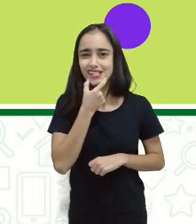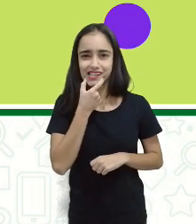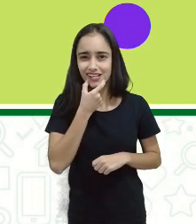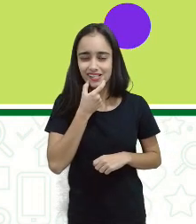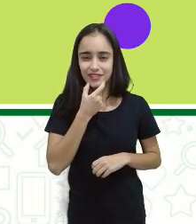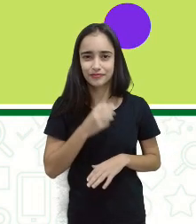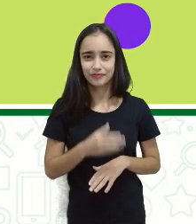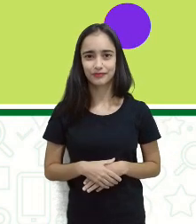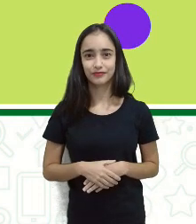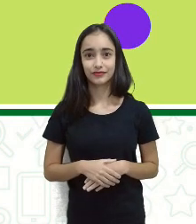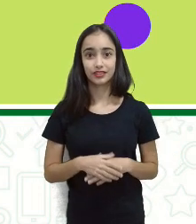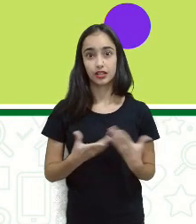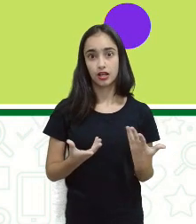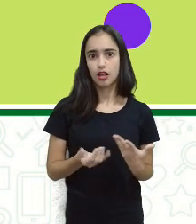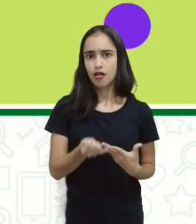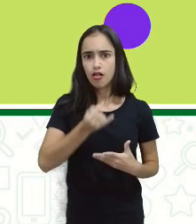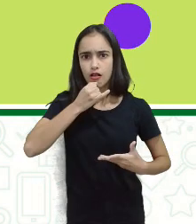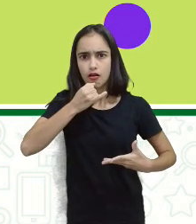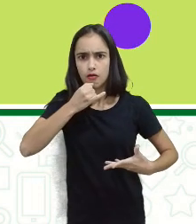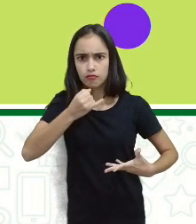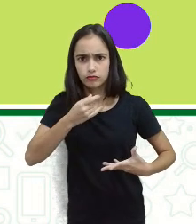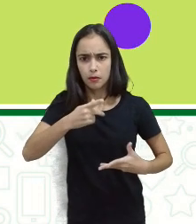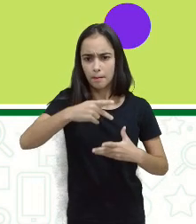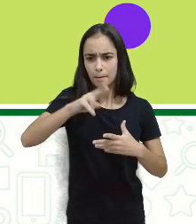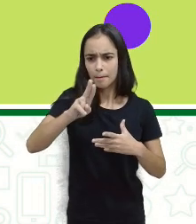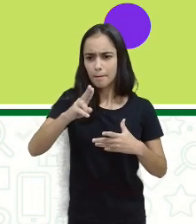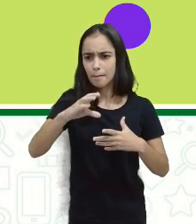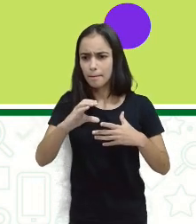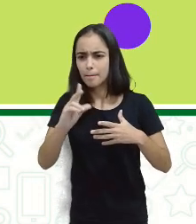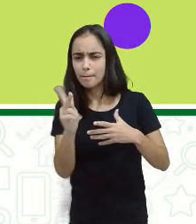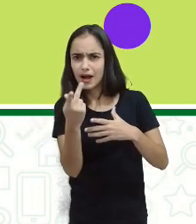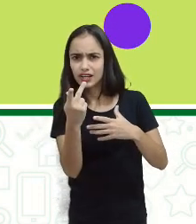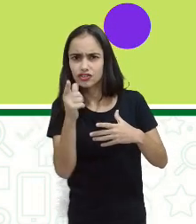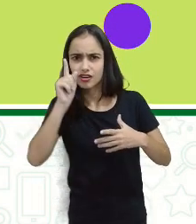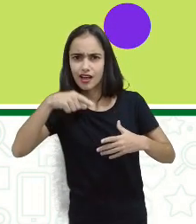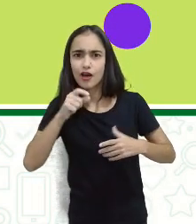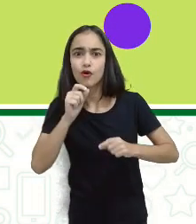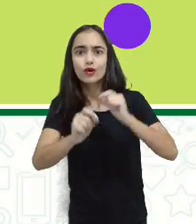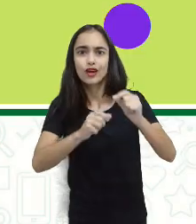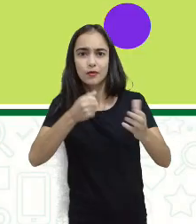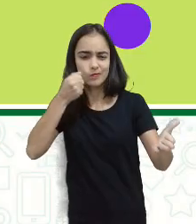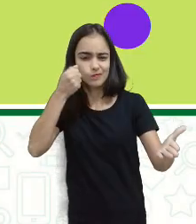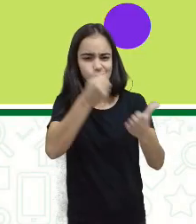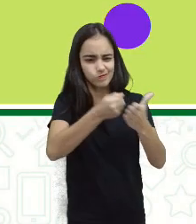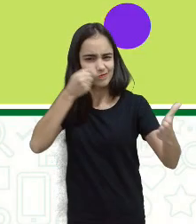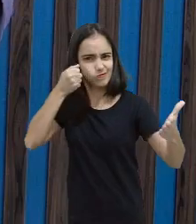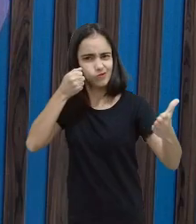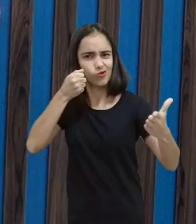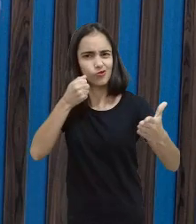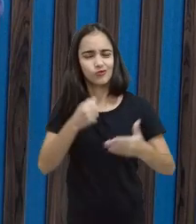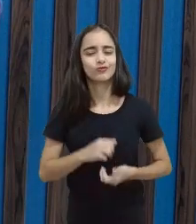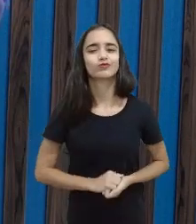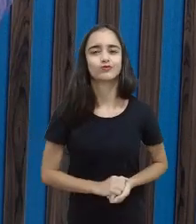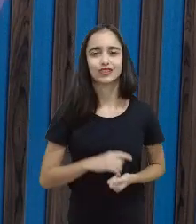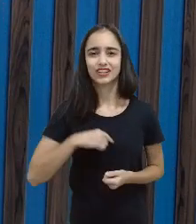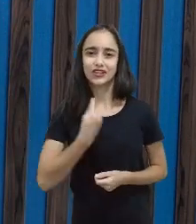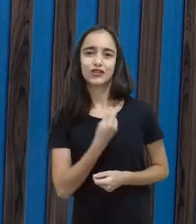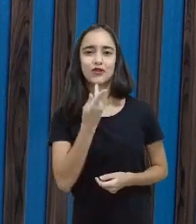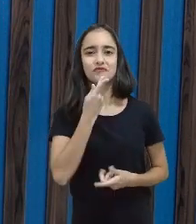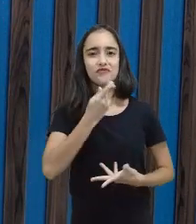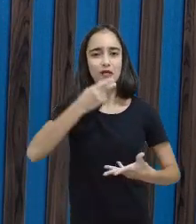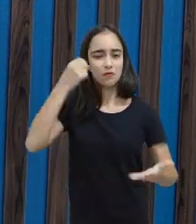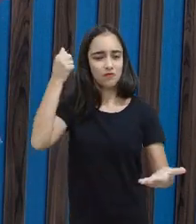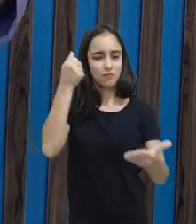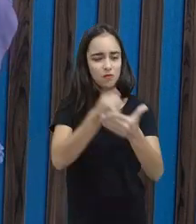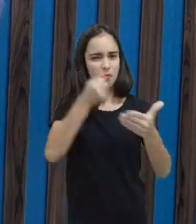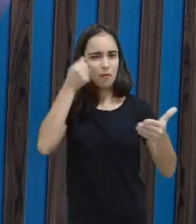né? A gente vai, vou dar um punch em você, punch! Punch é um soco, é um tebê, que é o a gente chama, né? Tebê, que faz